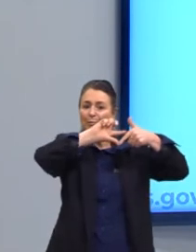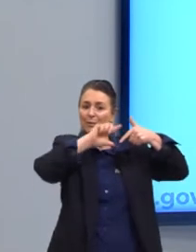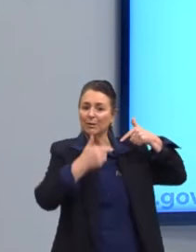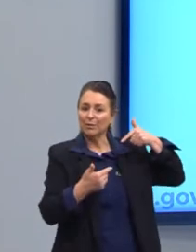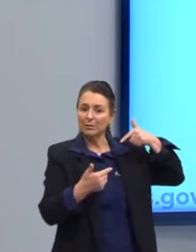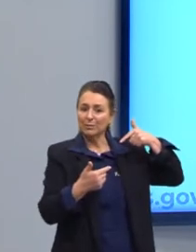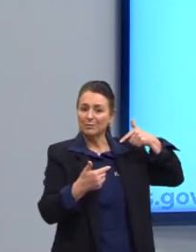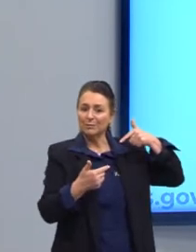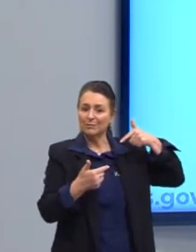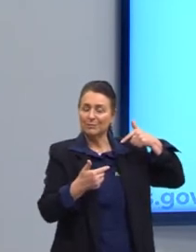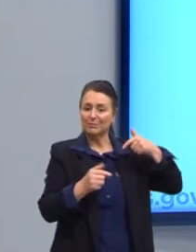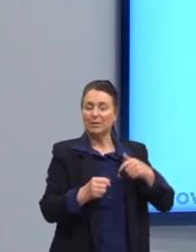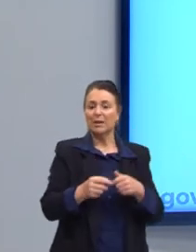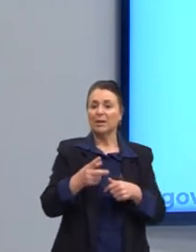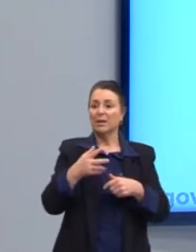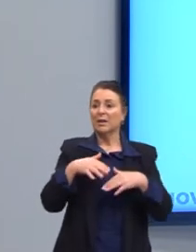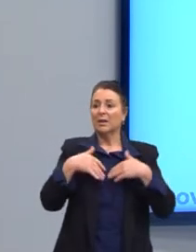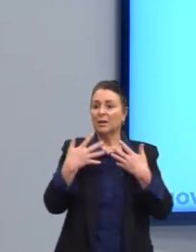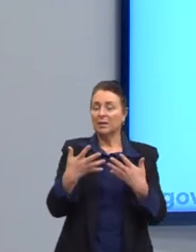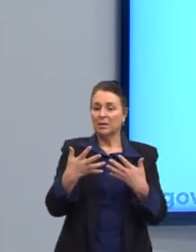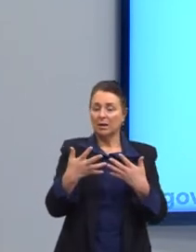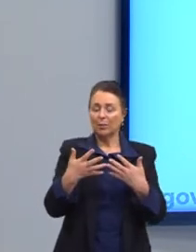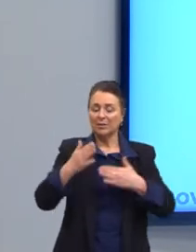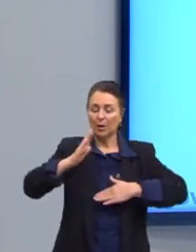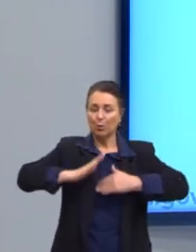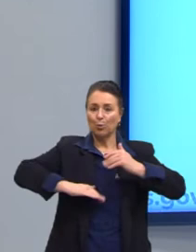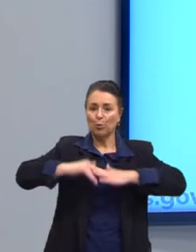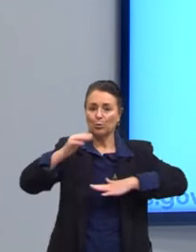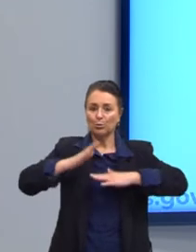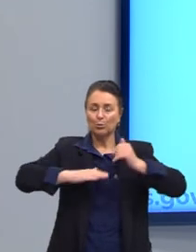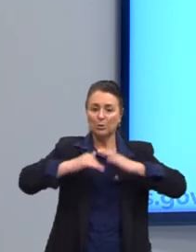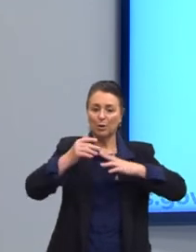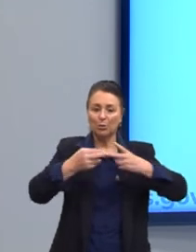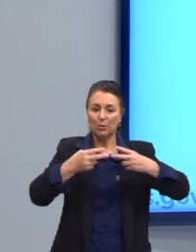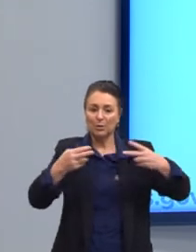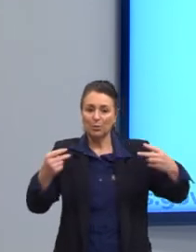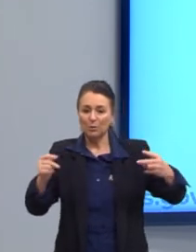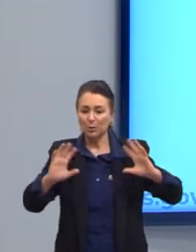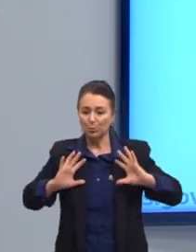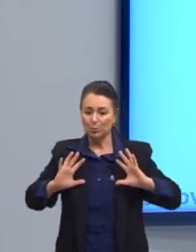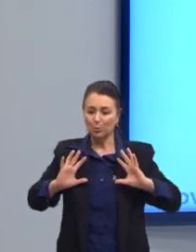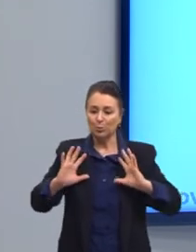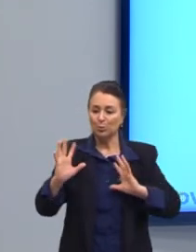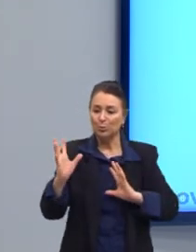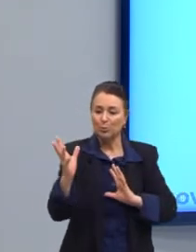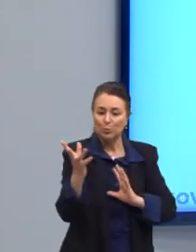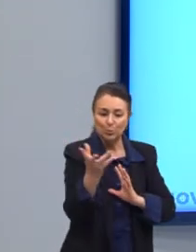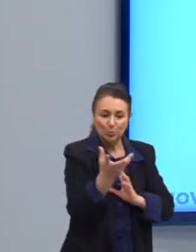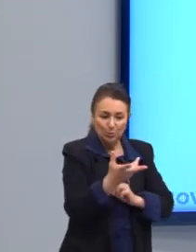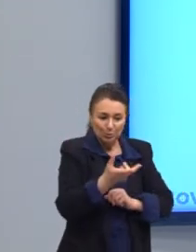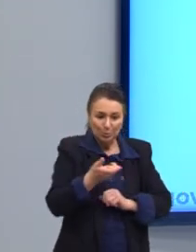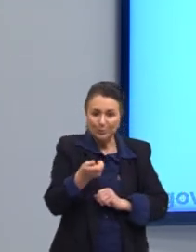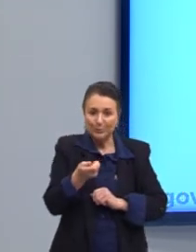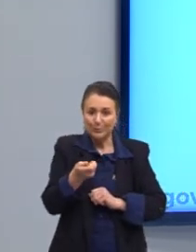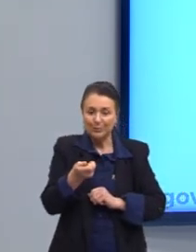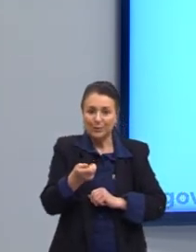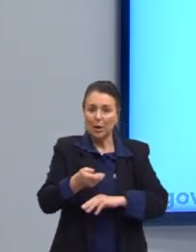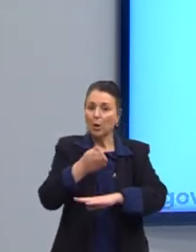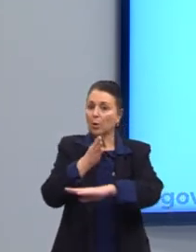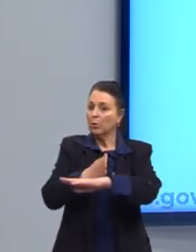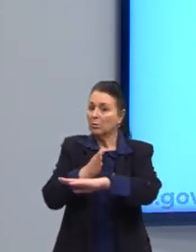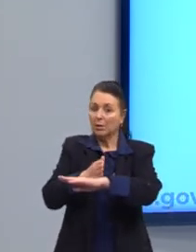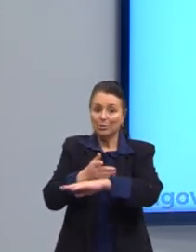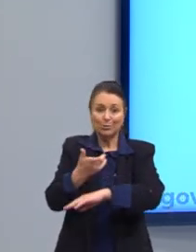Turma, só, essa construção, esse advento do consumo. Olha só, na Idade Média não se tinha muito